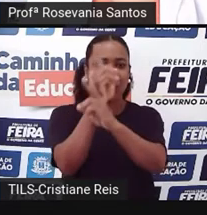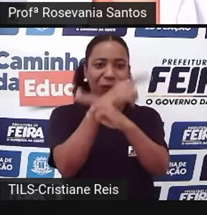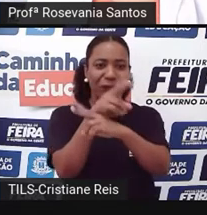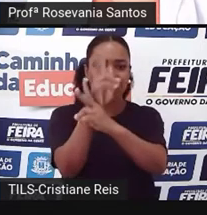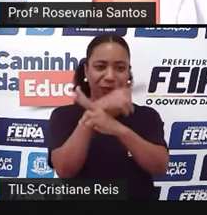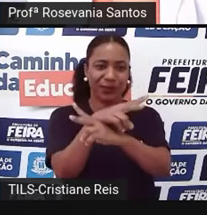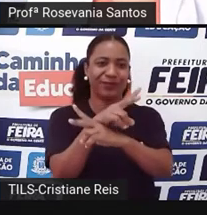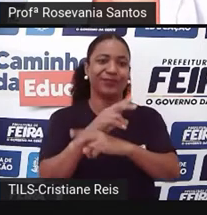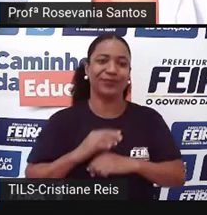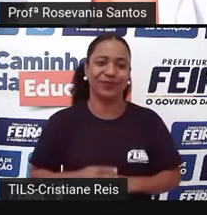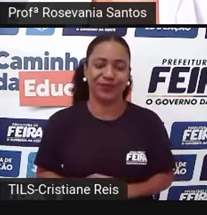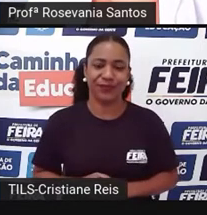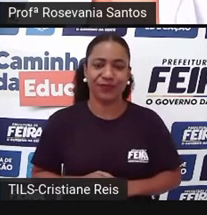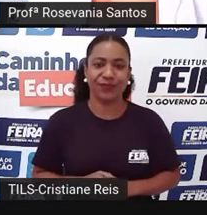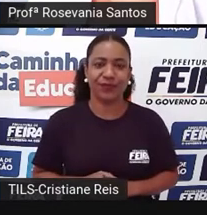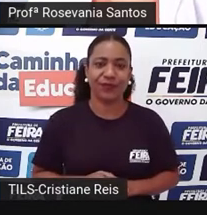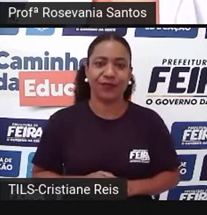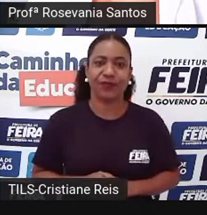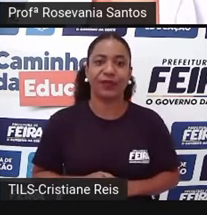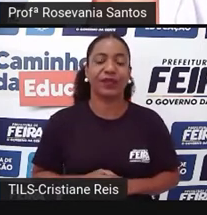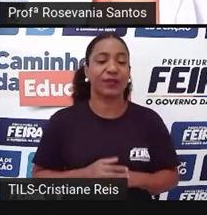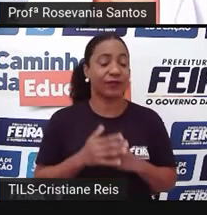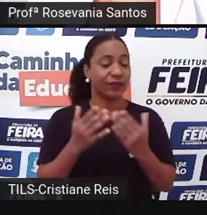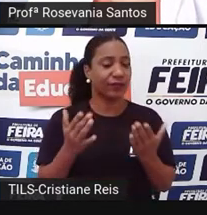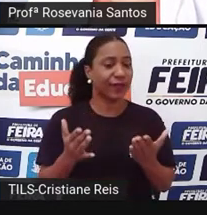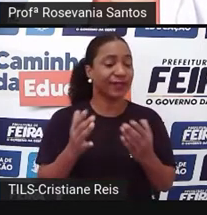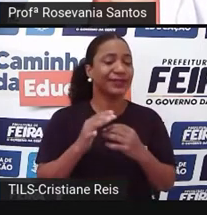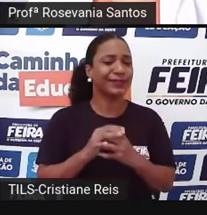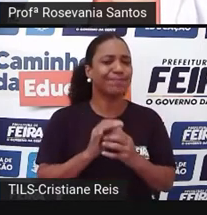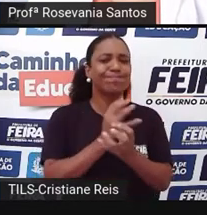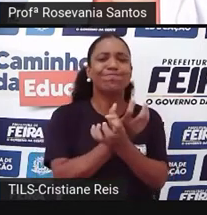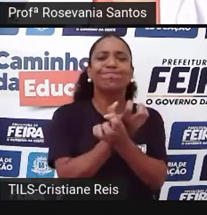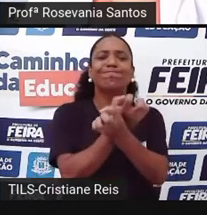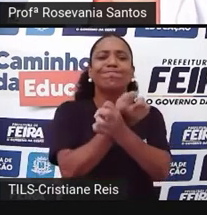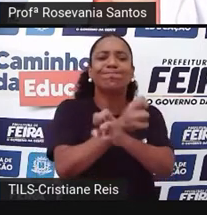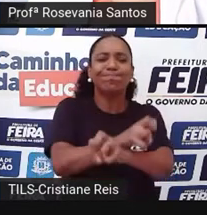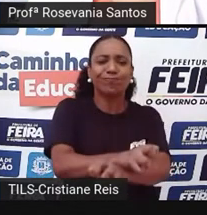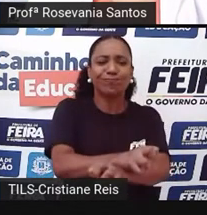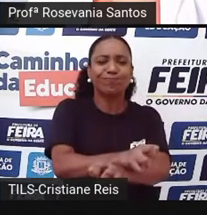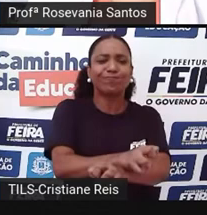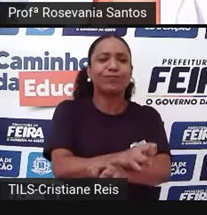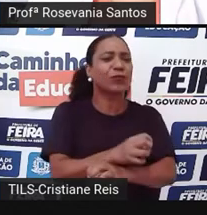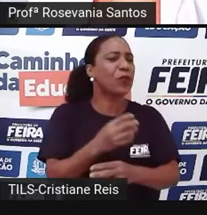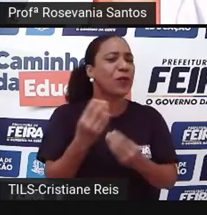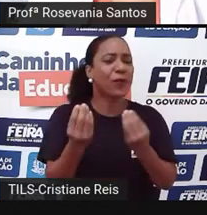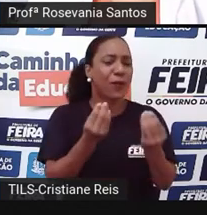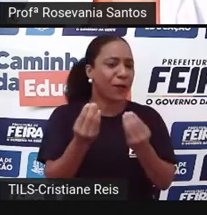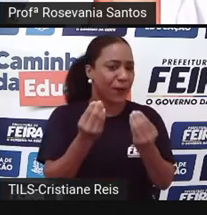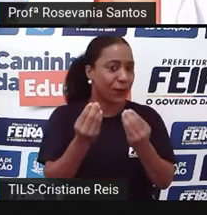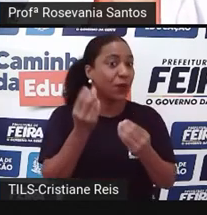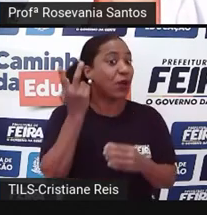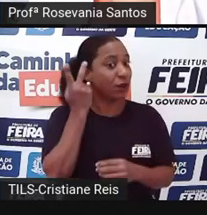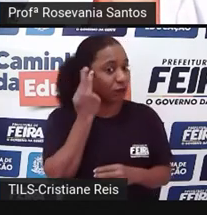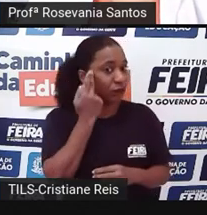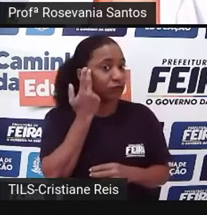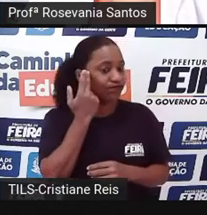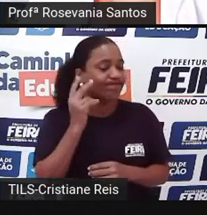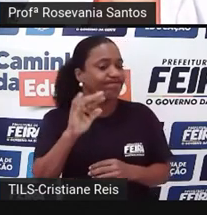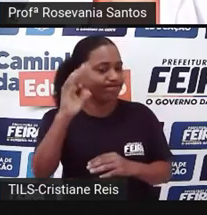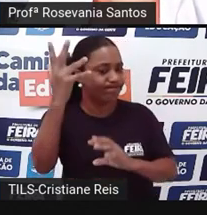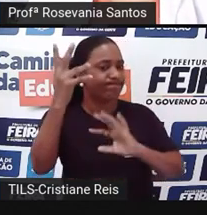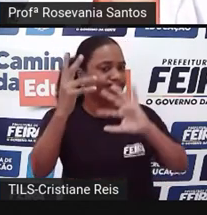Bom, aí, falando da seca, que é um fenômeno natural, eu coloquei para vocês, desde 2011, né, as secas